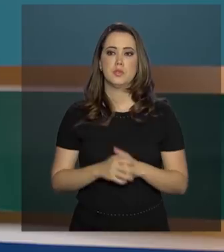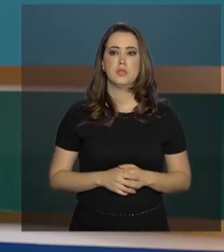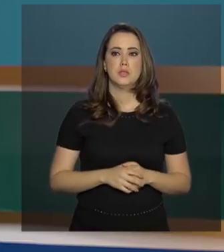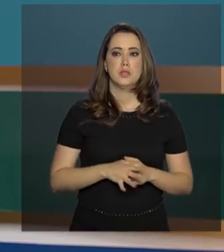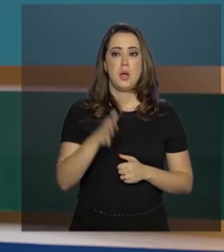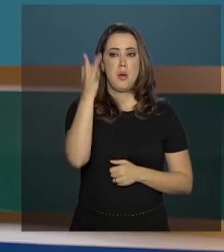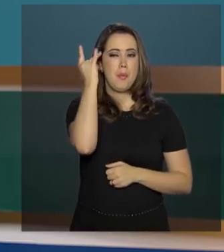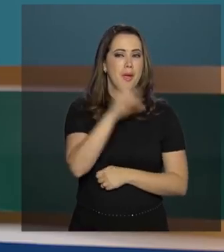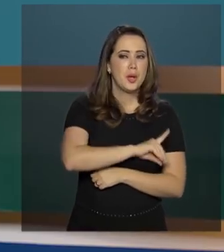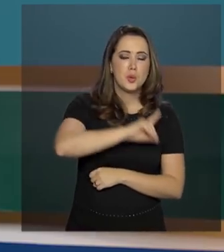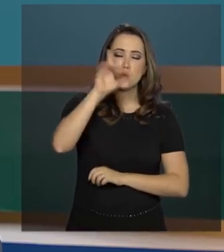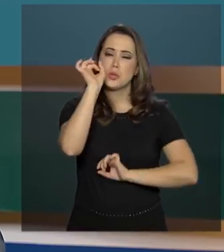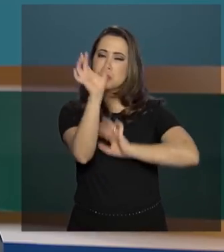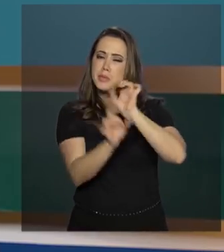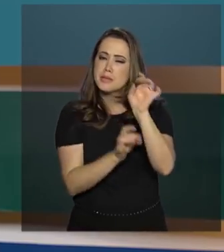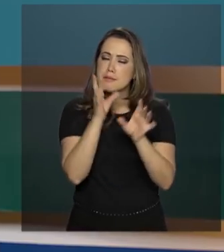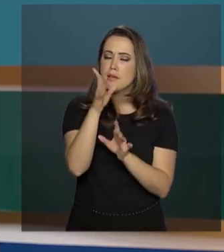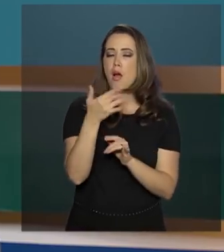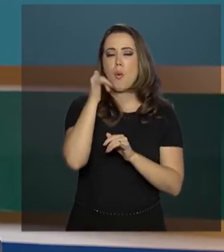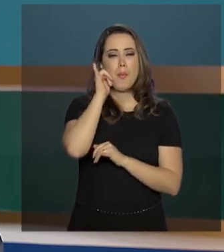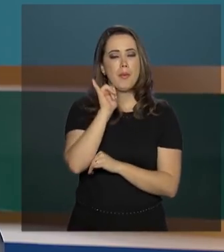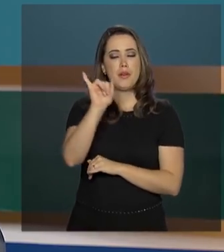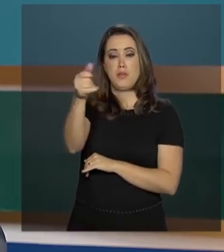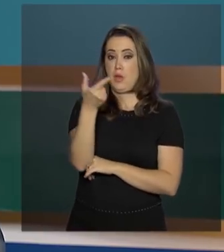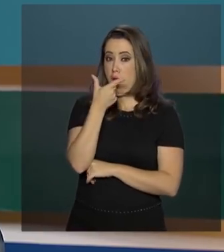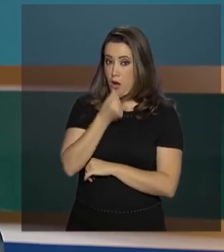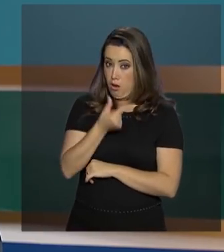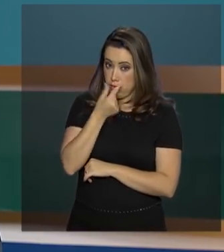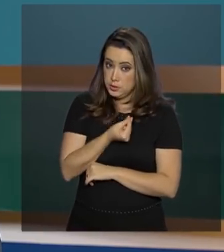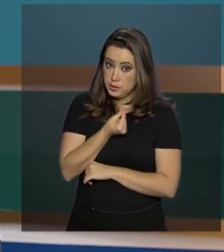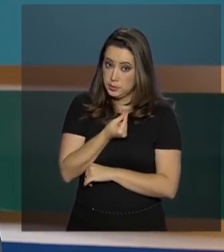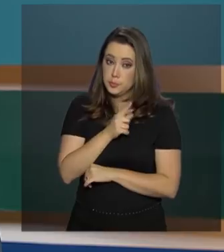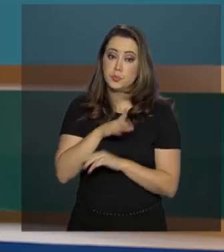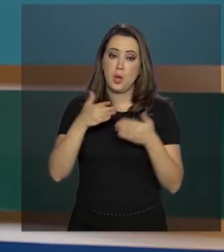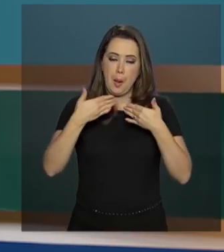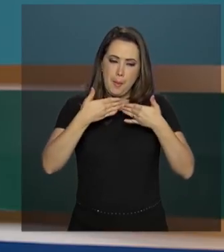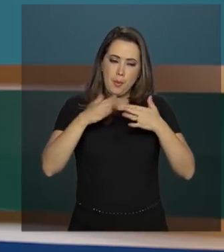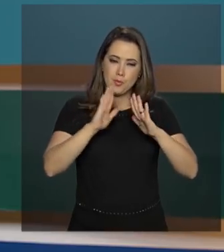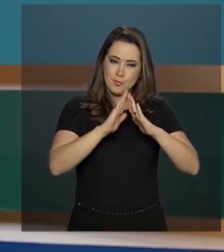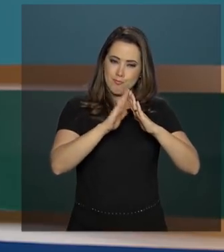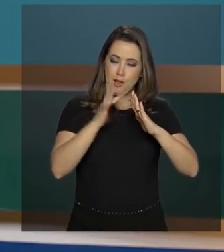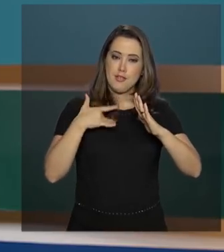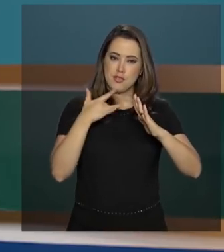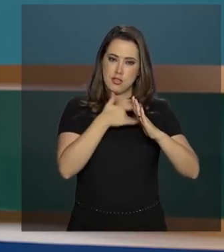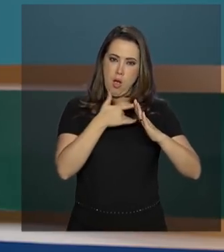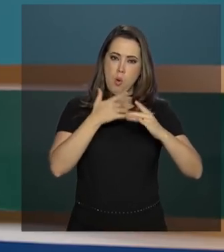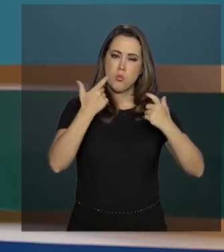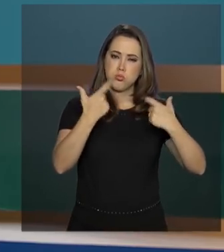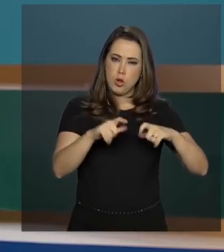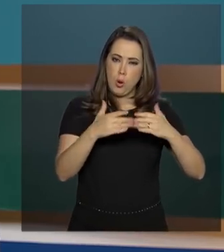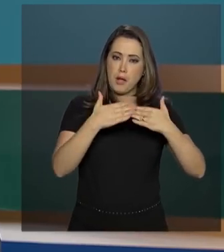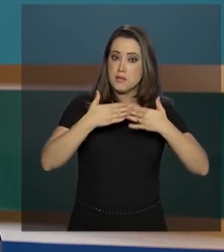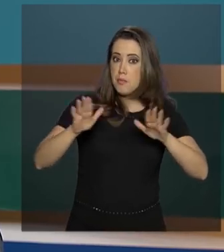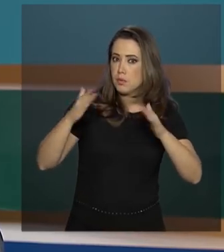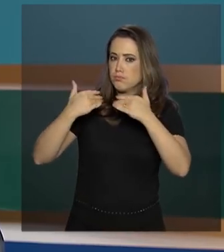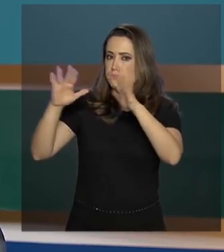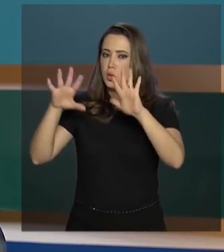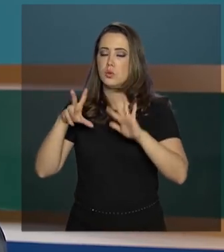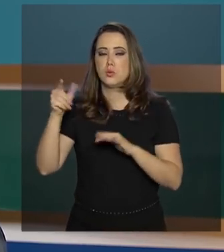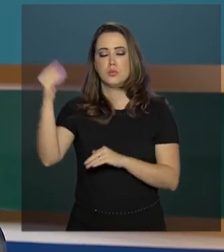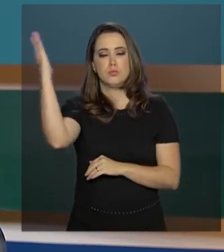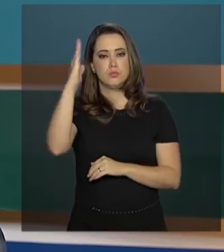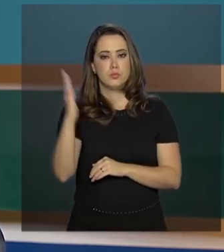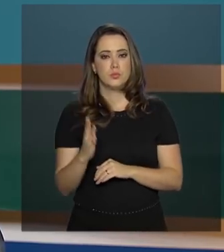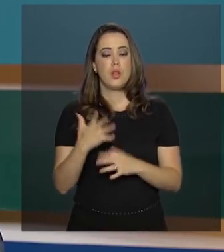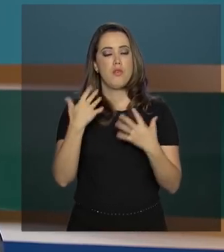Amanhã é o dia D da campanha contra a gripe. Os postos estarão abertos em todo o Brasil. O repórter Marcelo Castilho tem